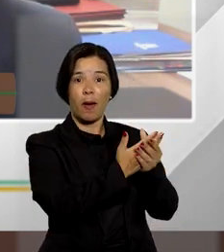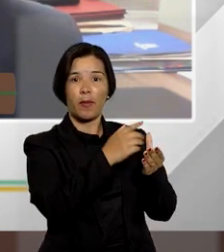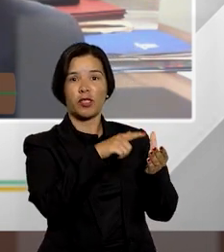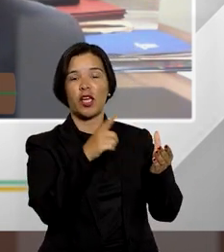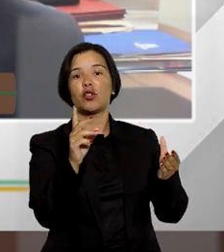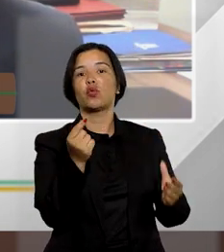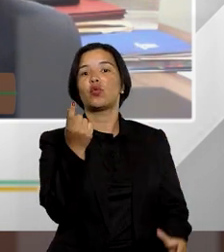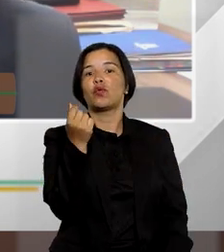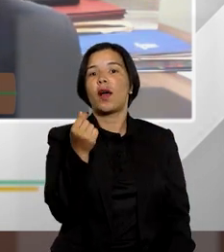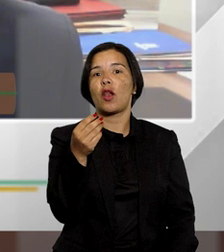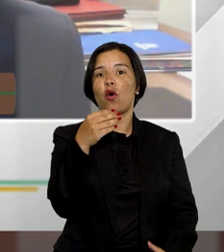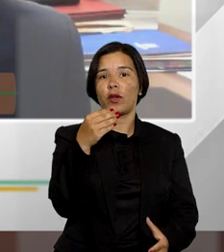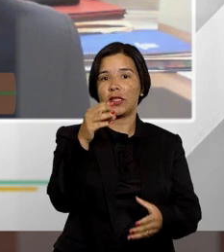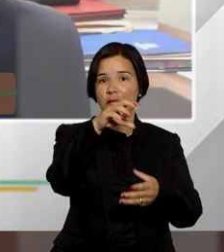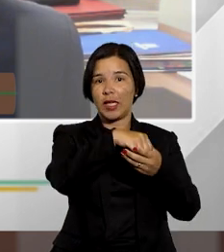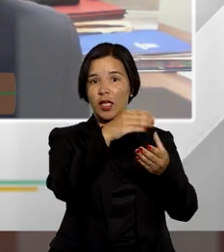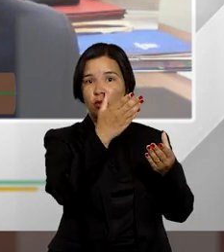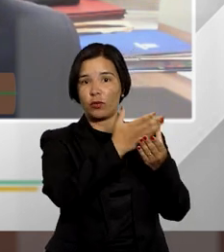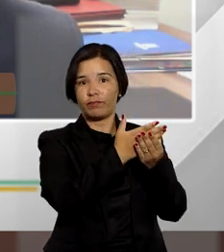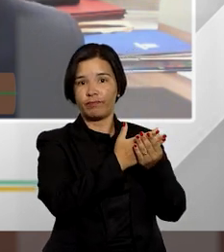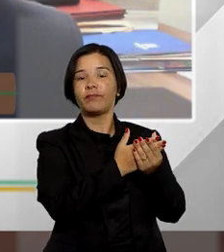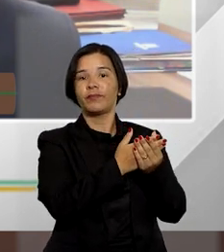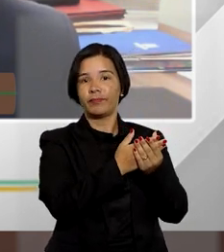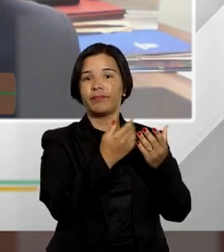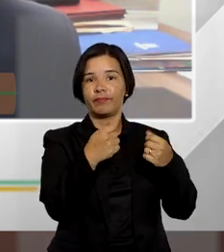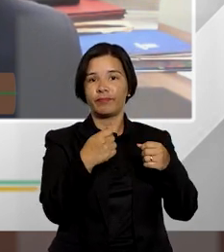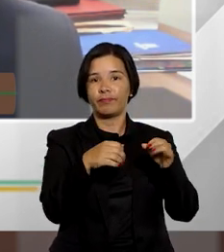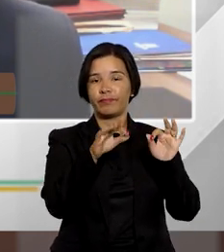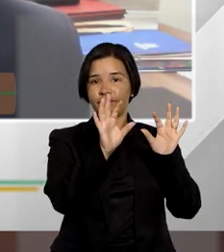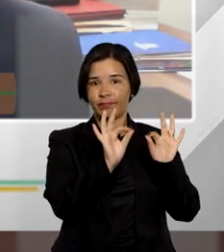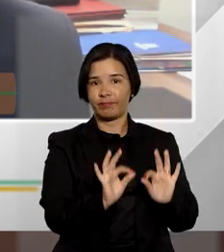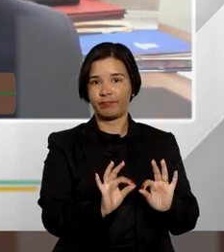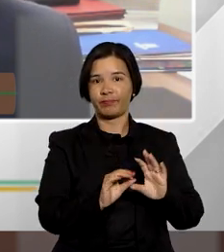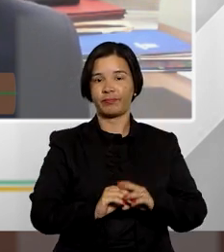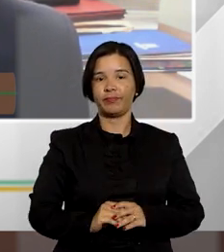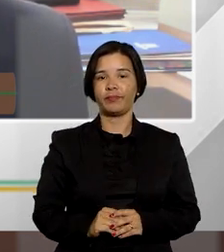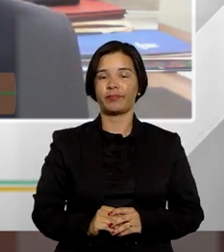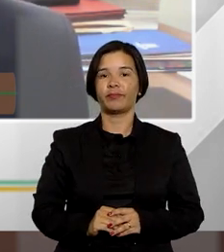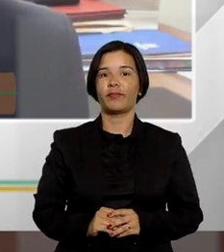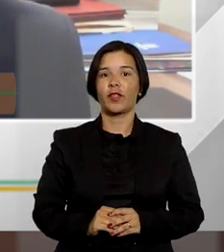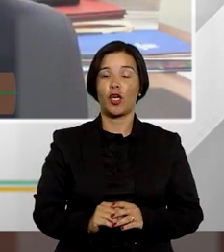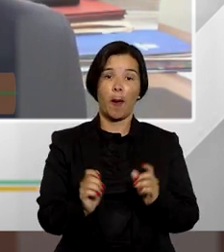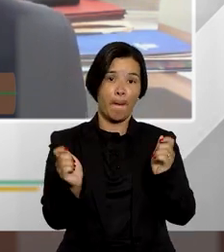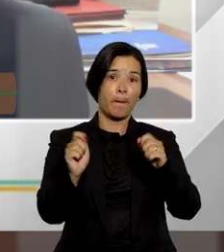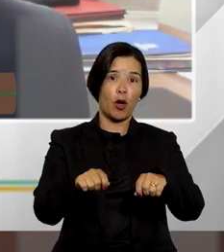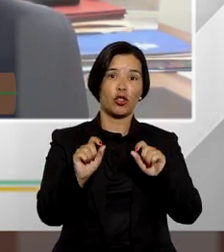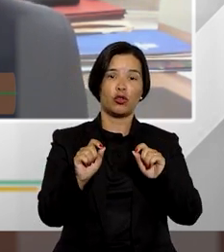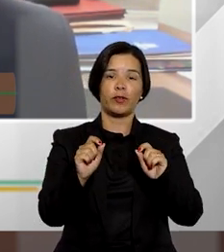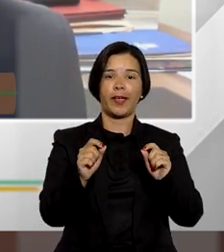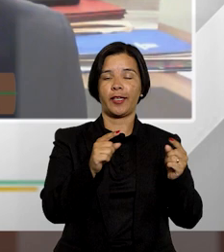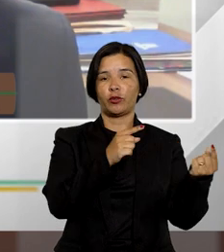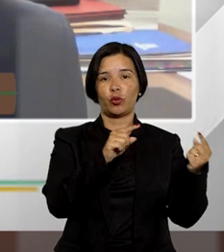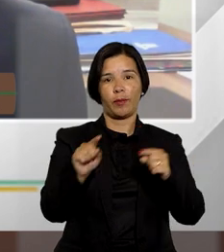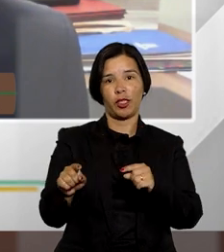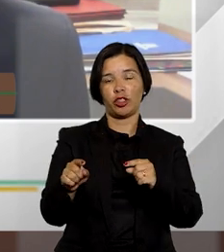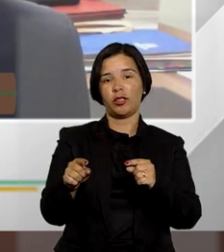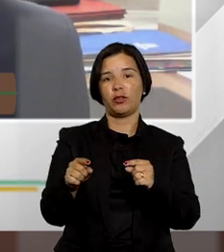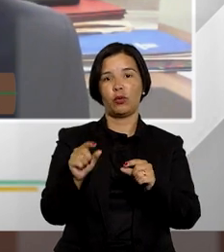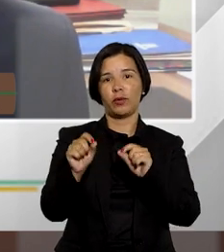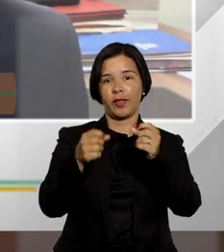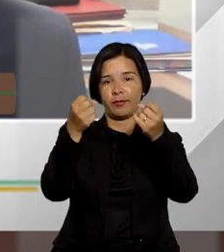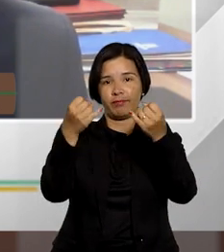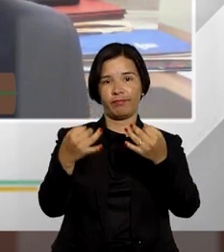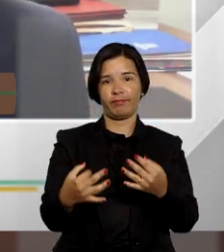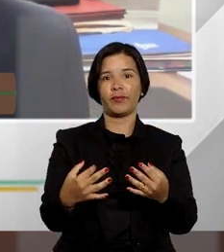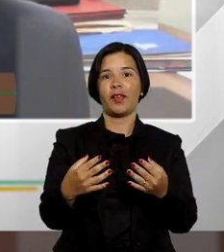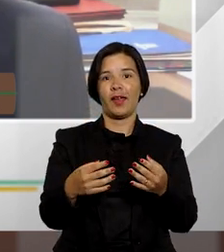obviamente dos valores envolvidos é um avitamento dos honorários advocatícios que pode ser combatido obviamente se questionando